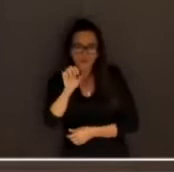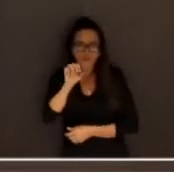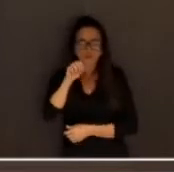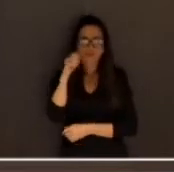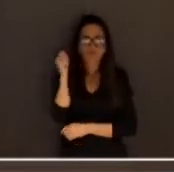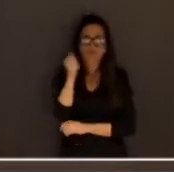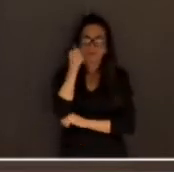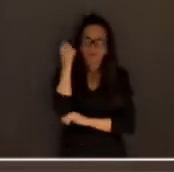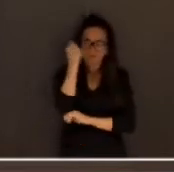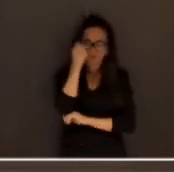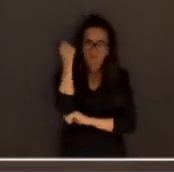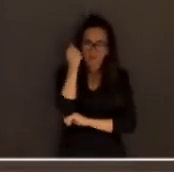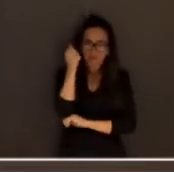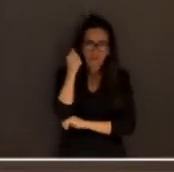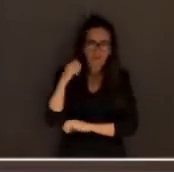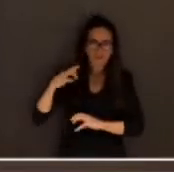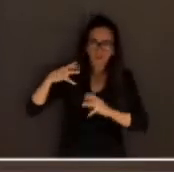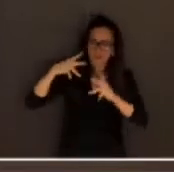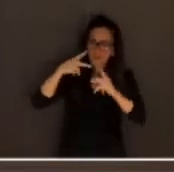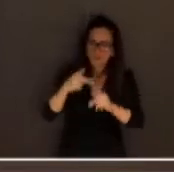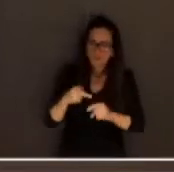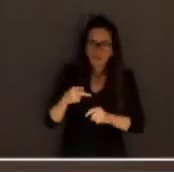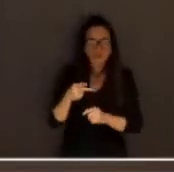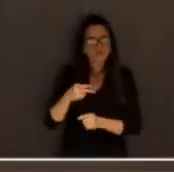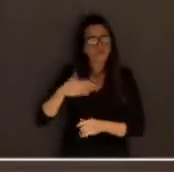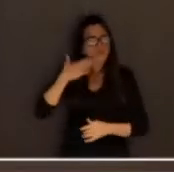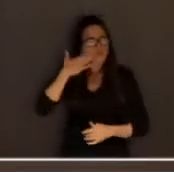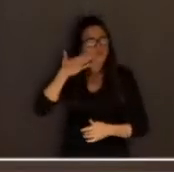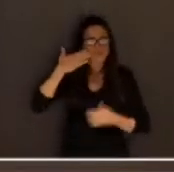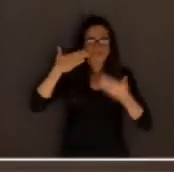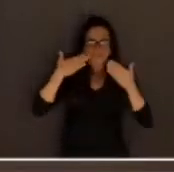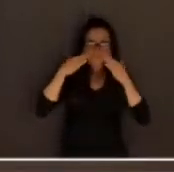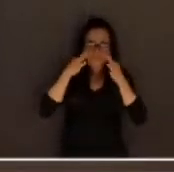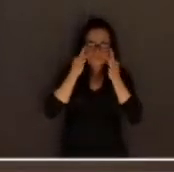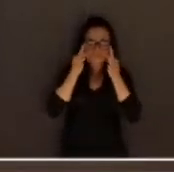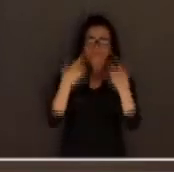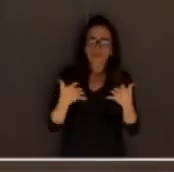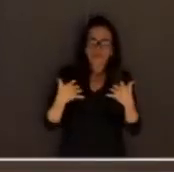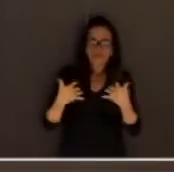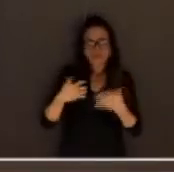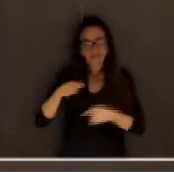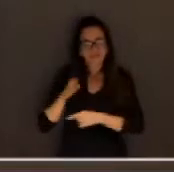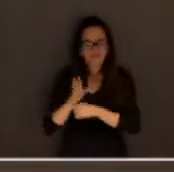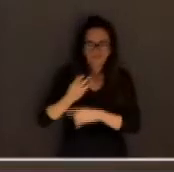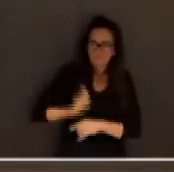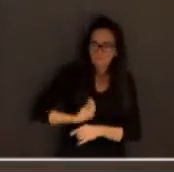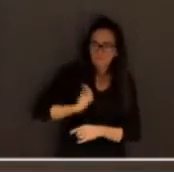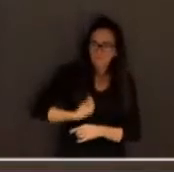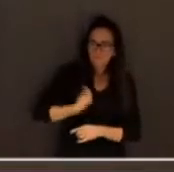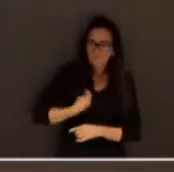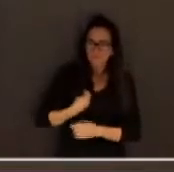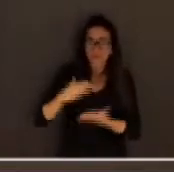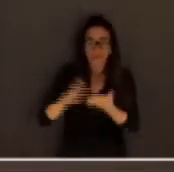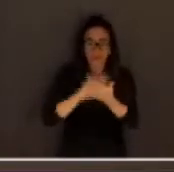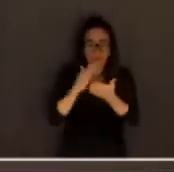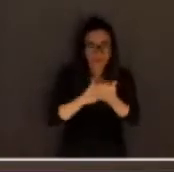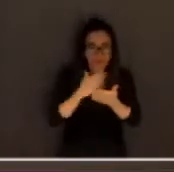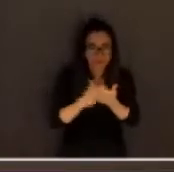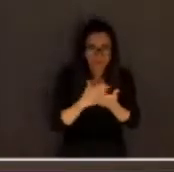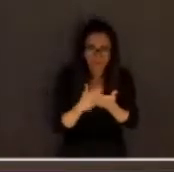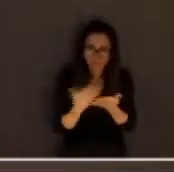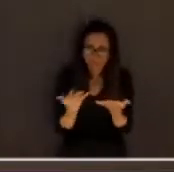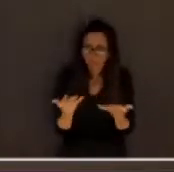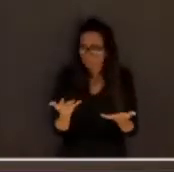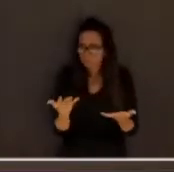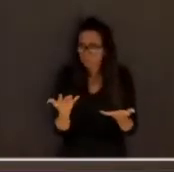Fundação Escola Superior do Ministério Público e autor do livro A Defesa da Vida no Tribunal do Júri, livro com o qual eu não